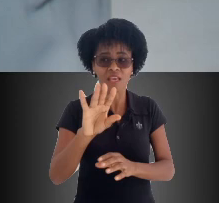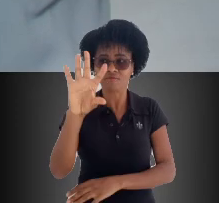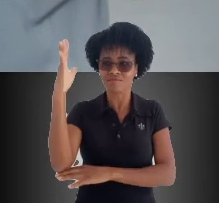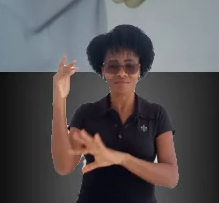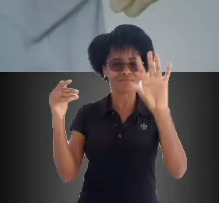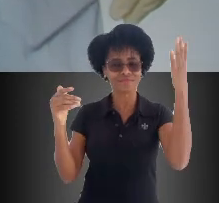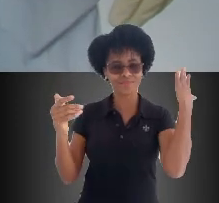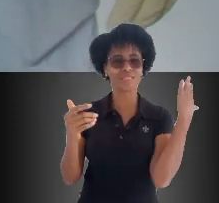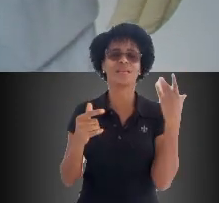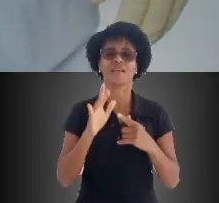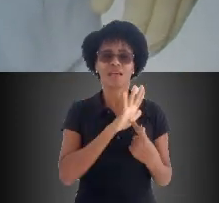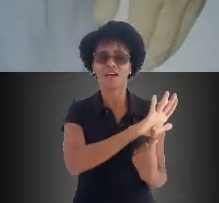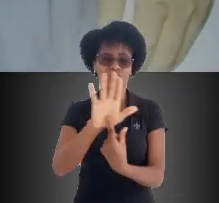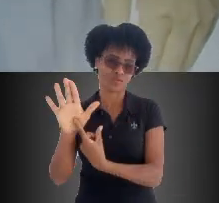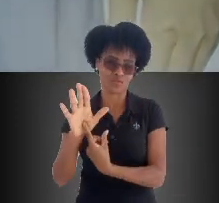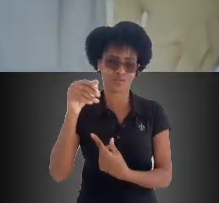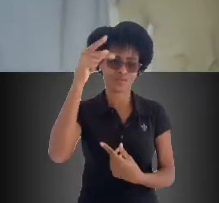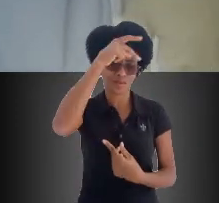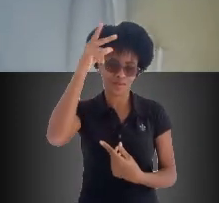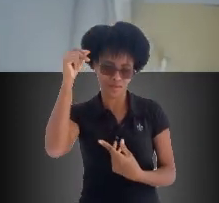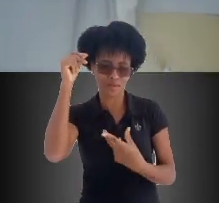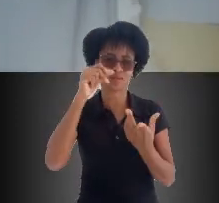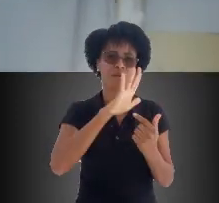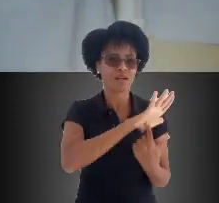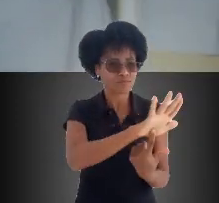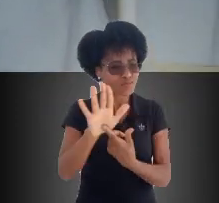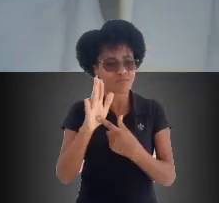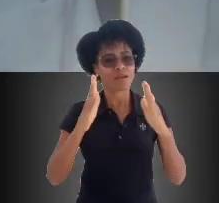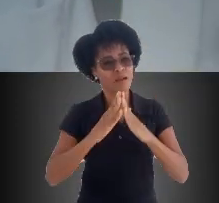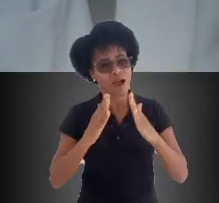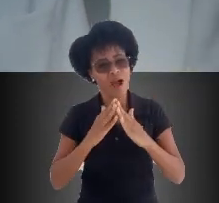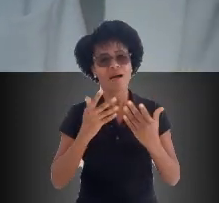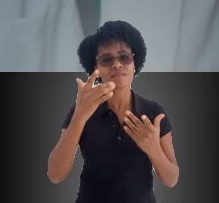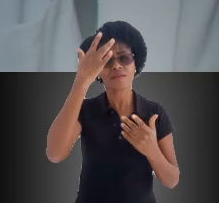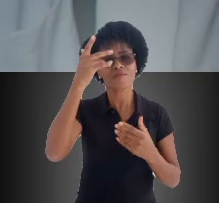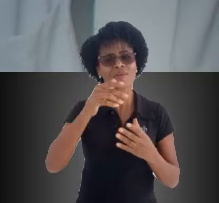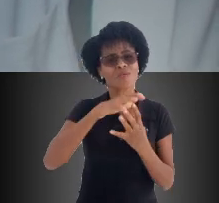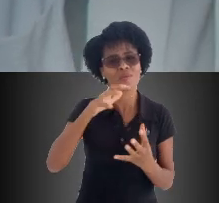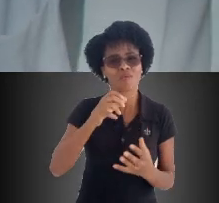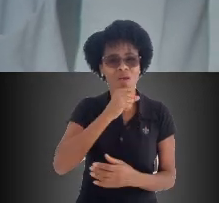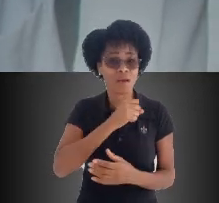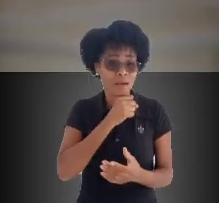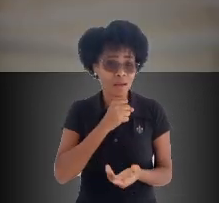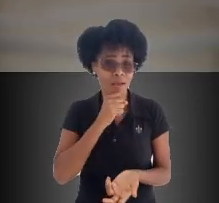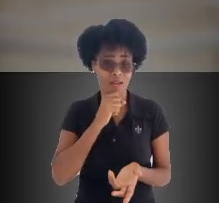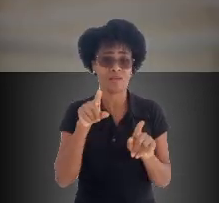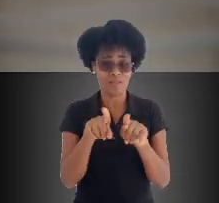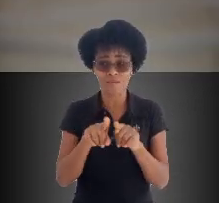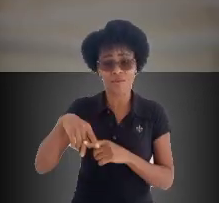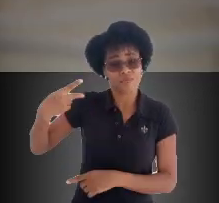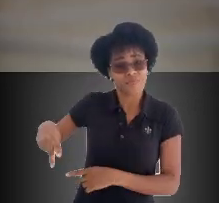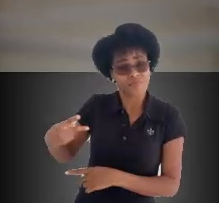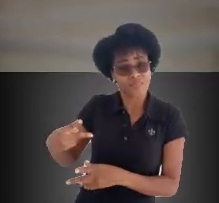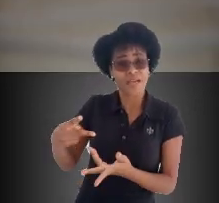do Vale do Jiquiriçá, que ajuda as prefeituras, casas de idosos. A gente está doando esse material. Tem também o pessoal da